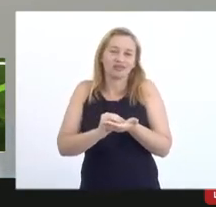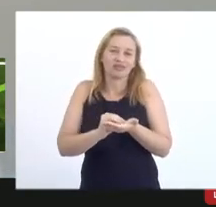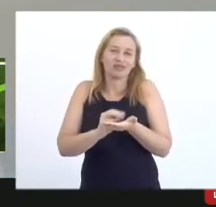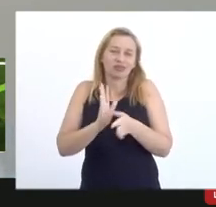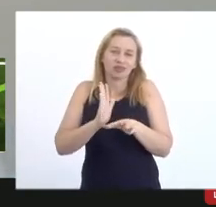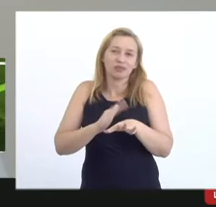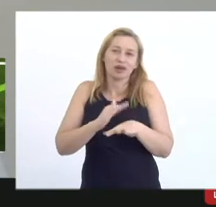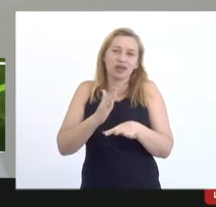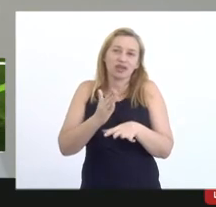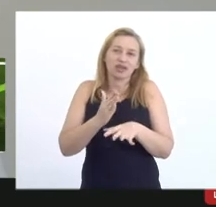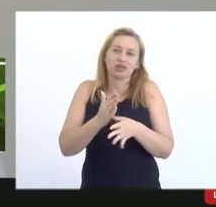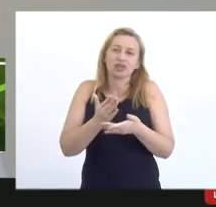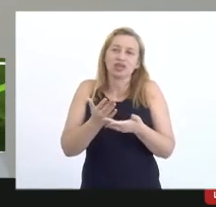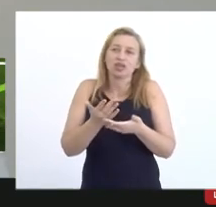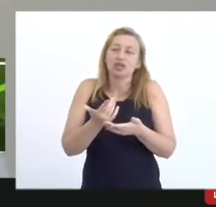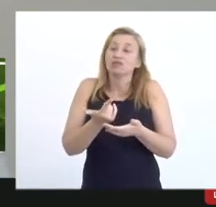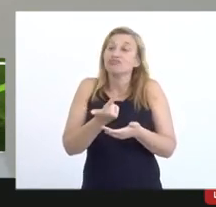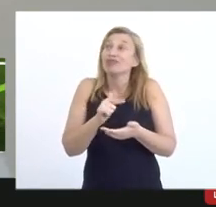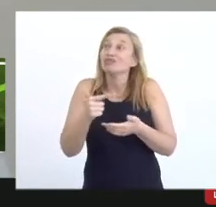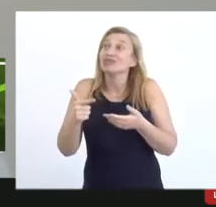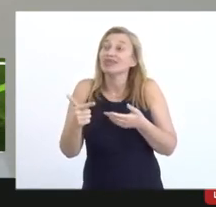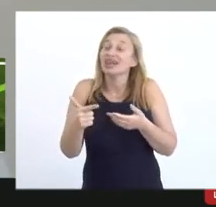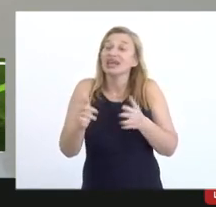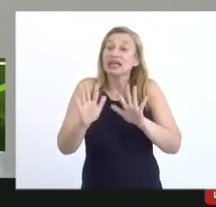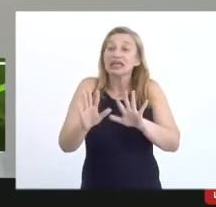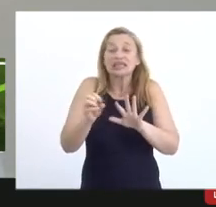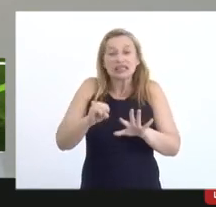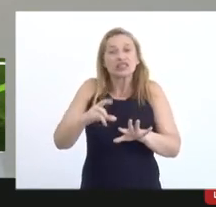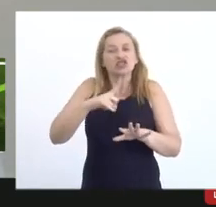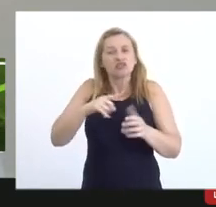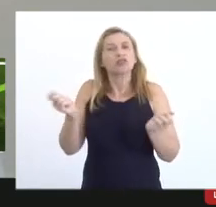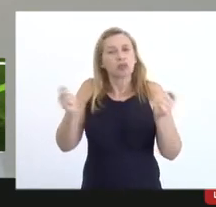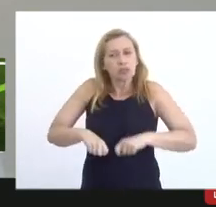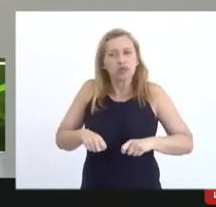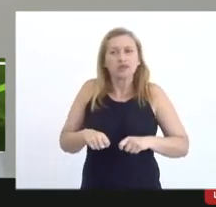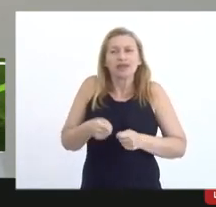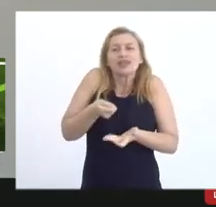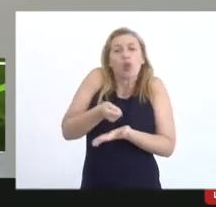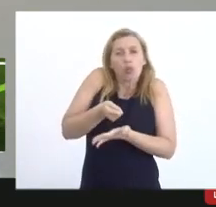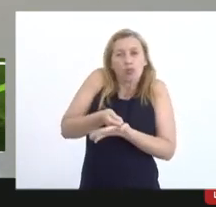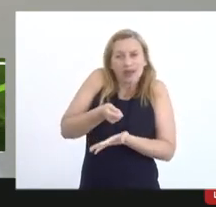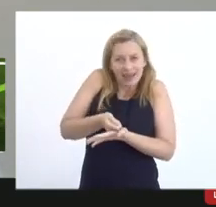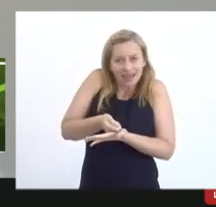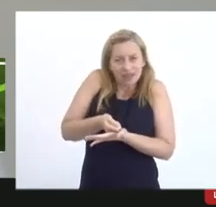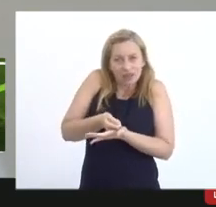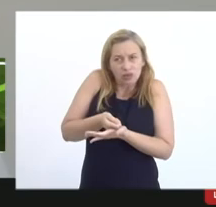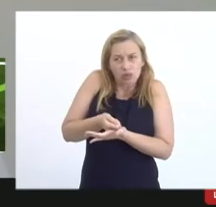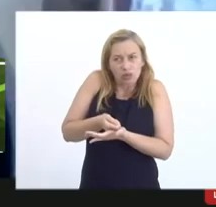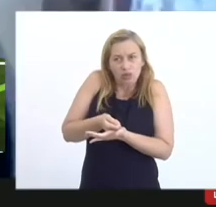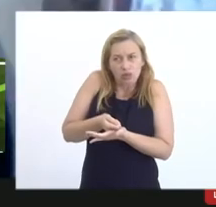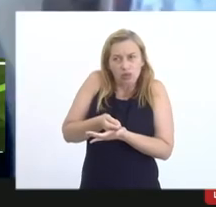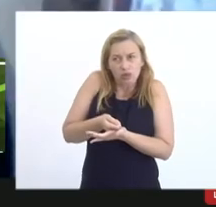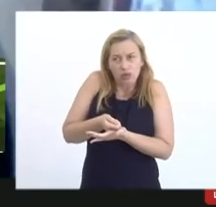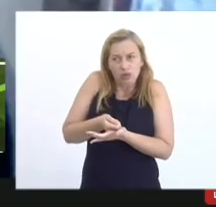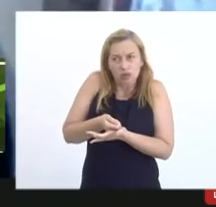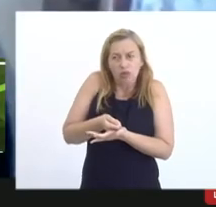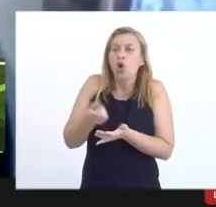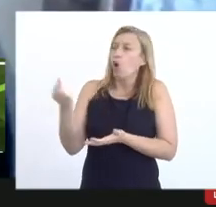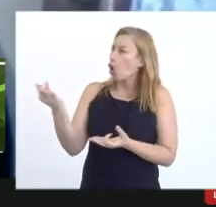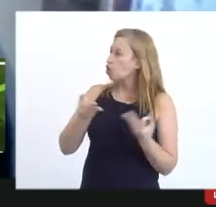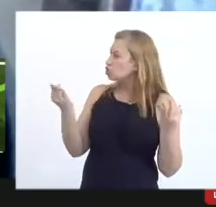dos links que tem não tem aqui uma se a gente tivesse uma possibilidade de obrigar obrigatório ótima